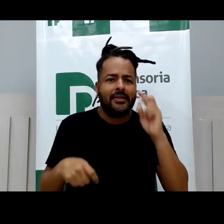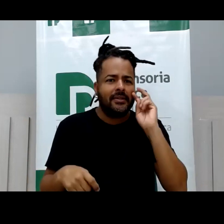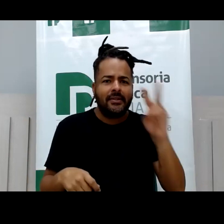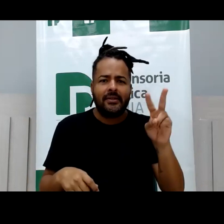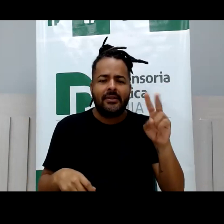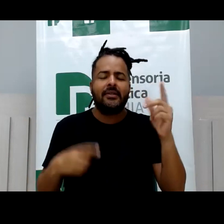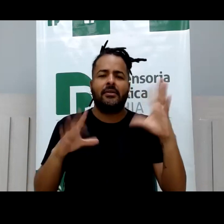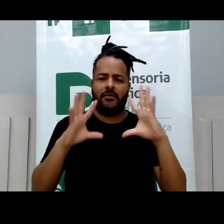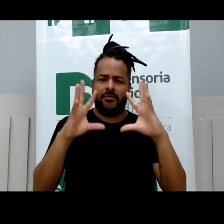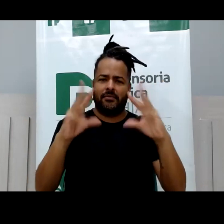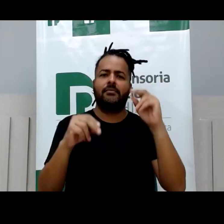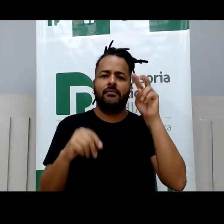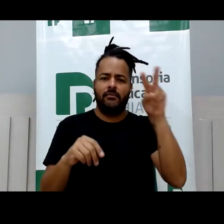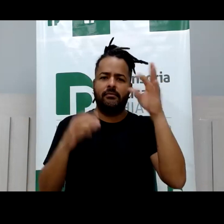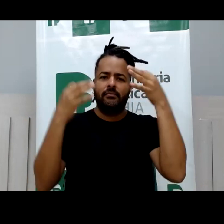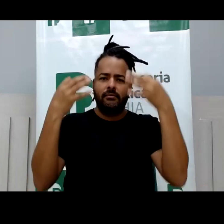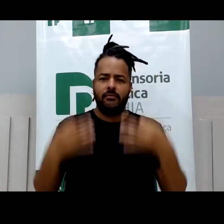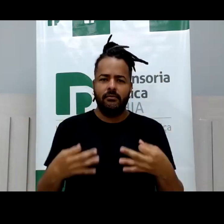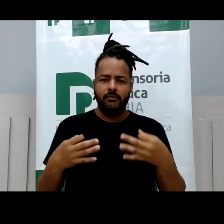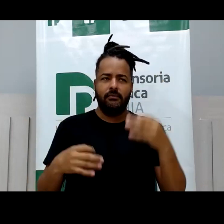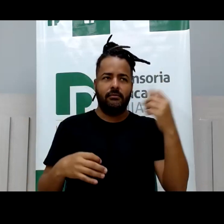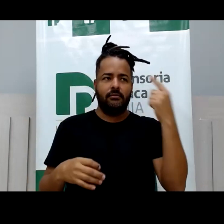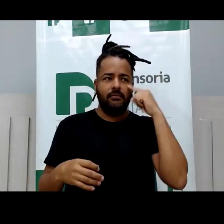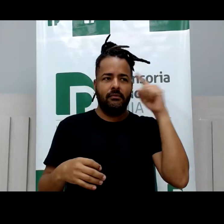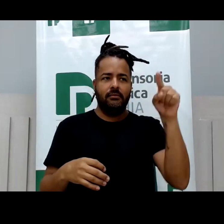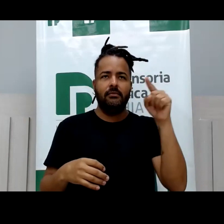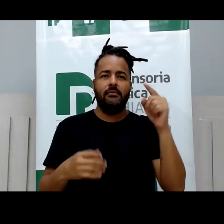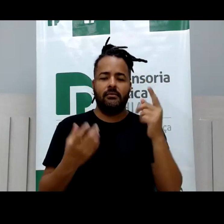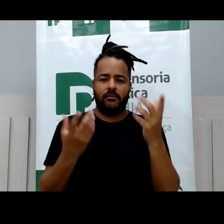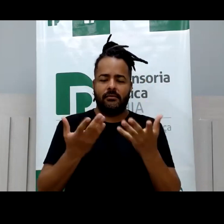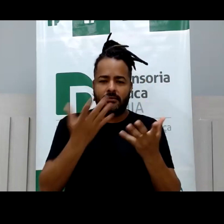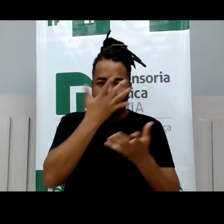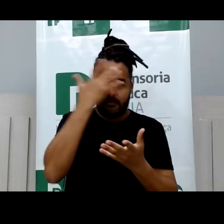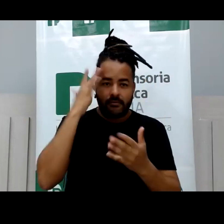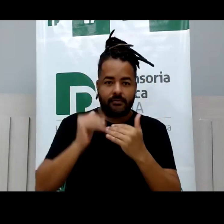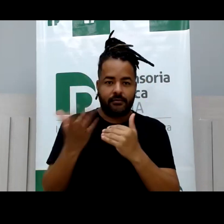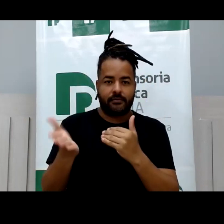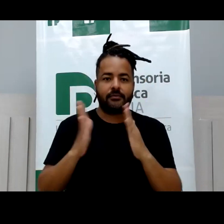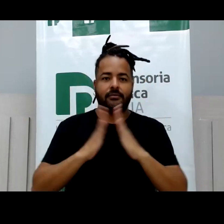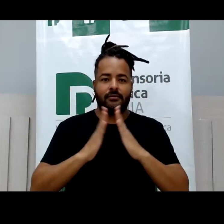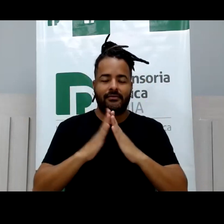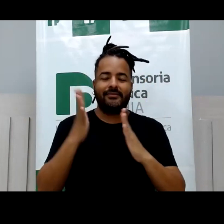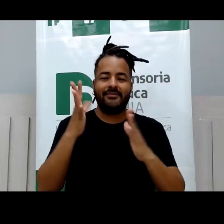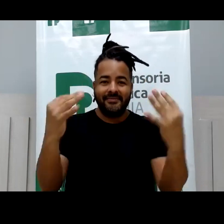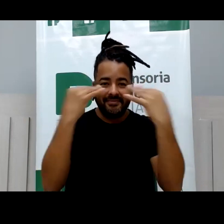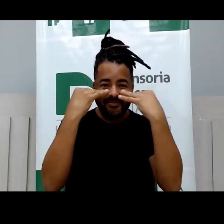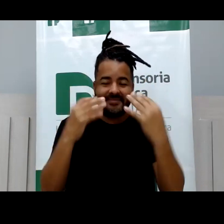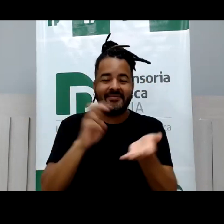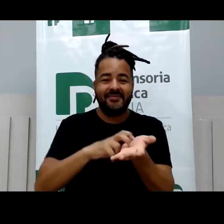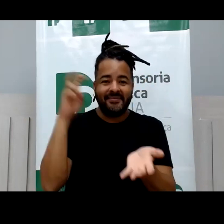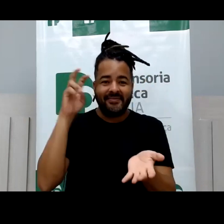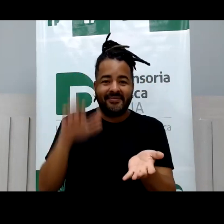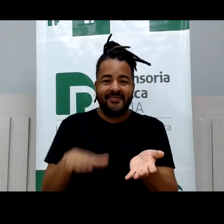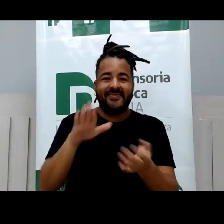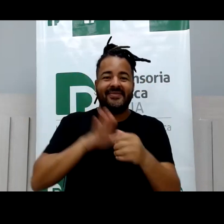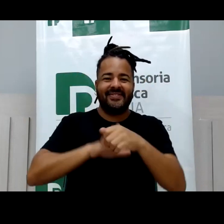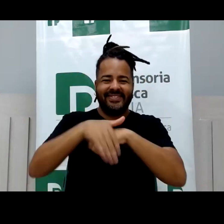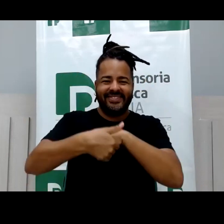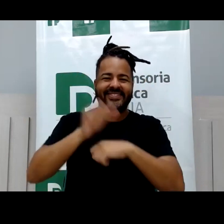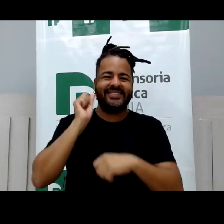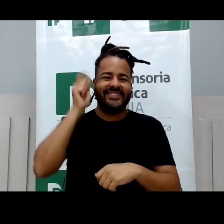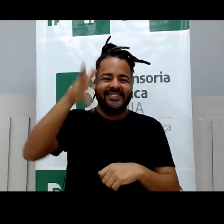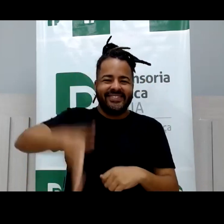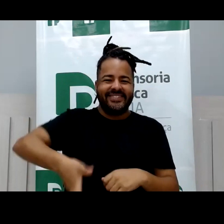filmagem? Não, né? Aqui? Então, pronto. Então, o pessoal de casa também que vai me assistir de manhã, de tarde, de noite, de madrugada,